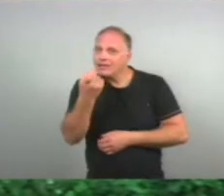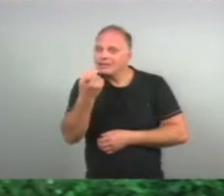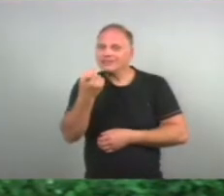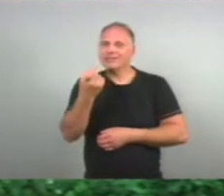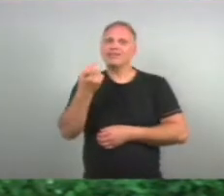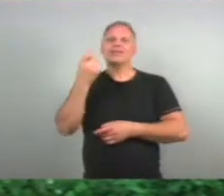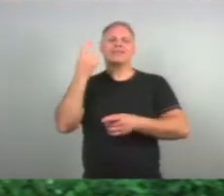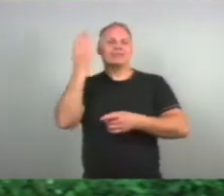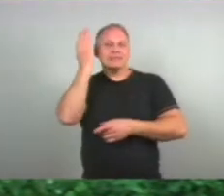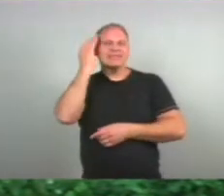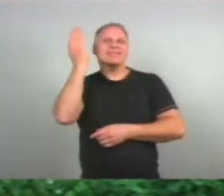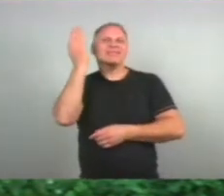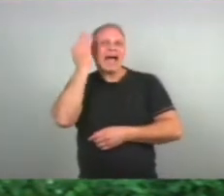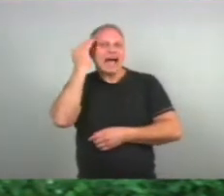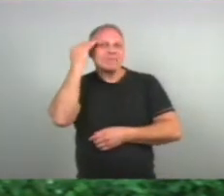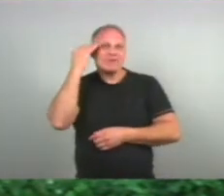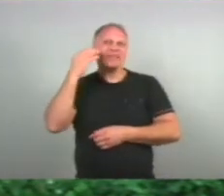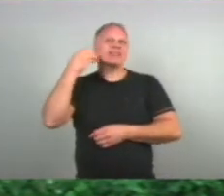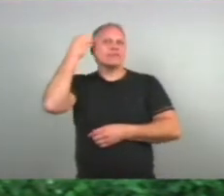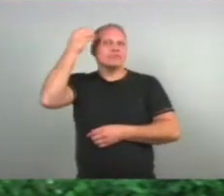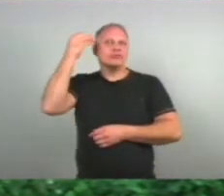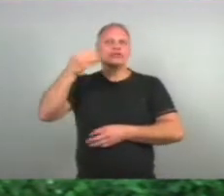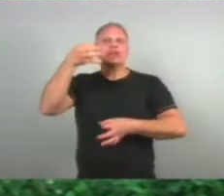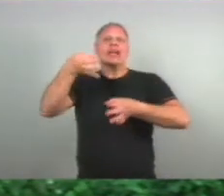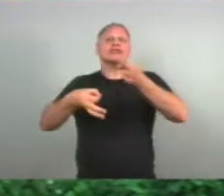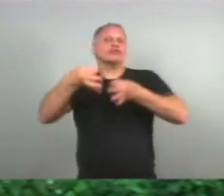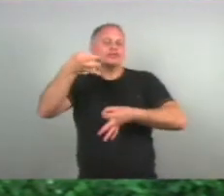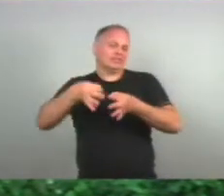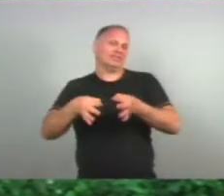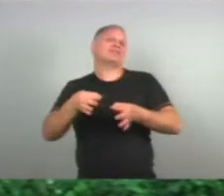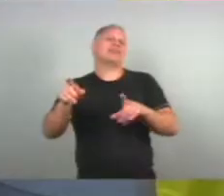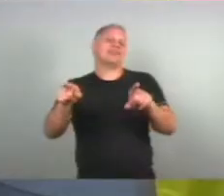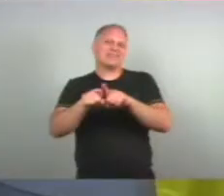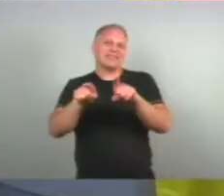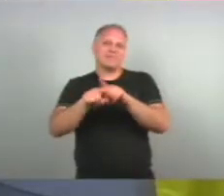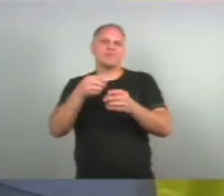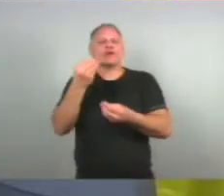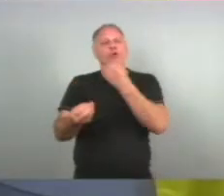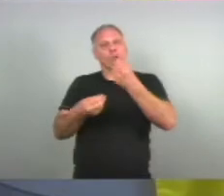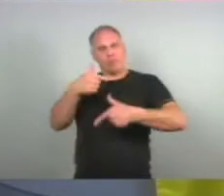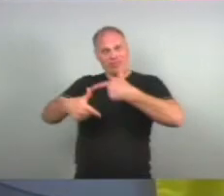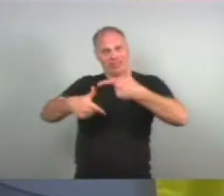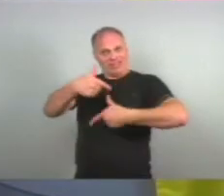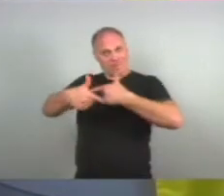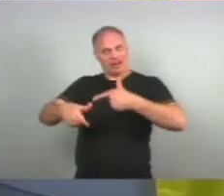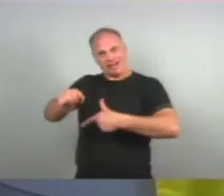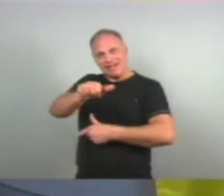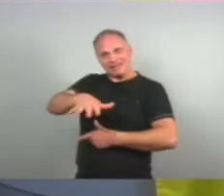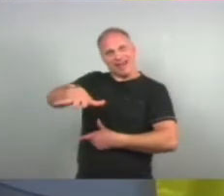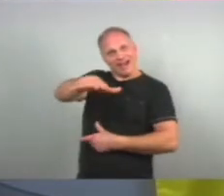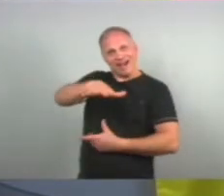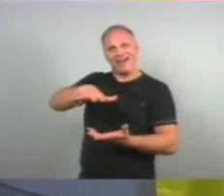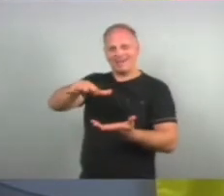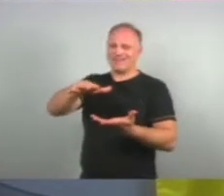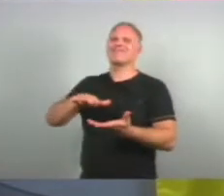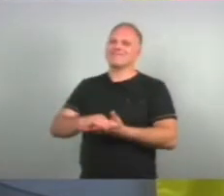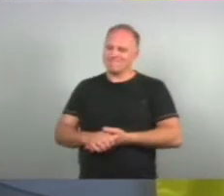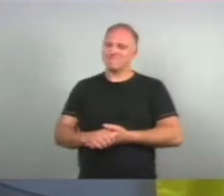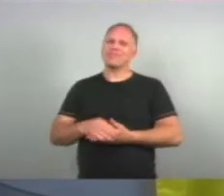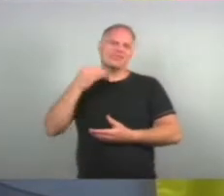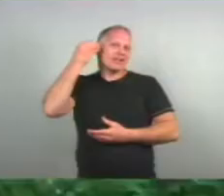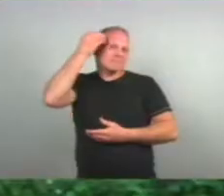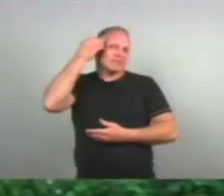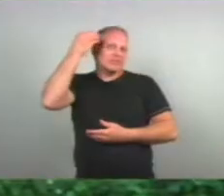Saber a psicologia jurídica Saber como trabalhar Como trabalhar neste ramo Da